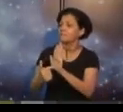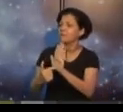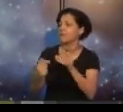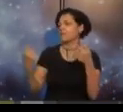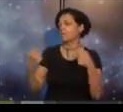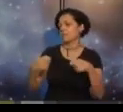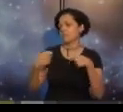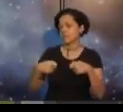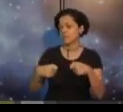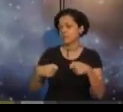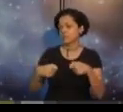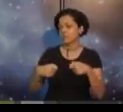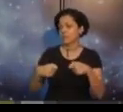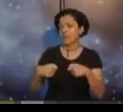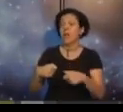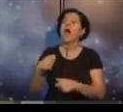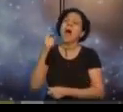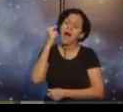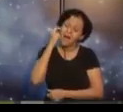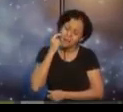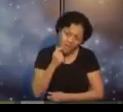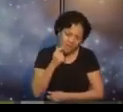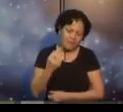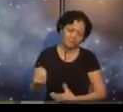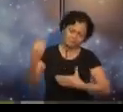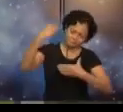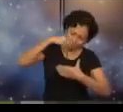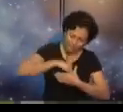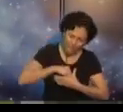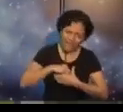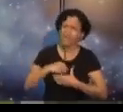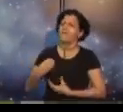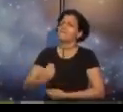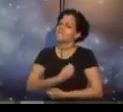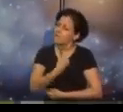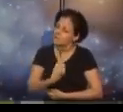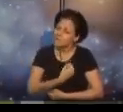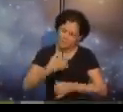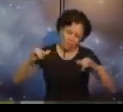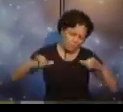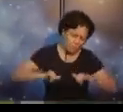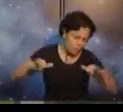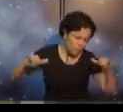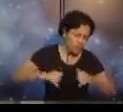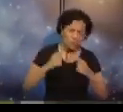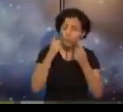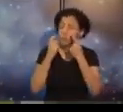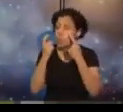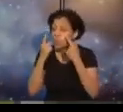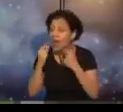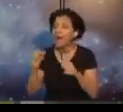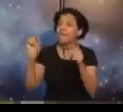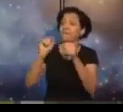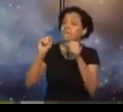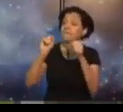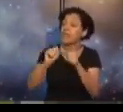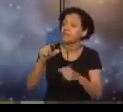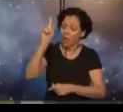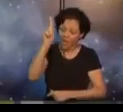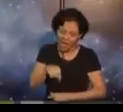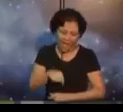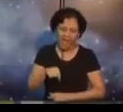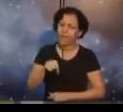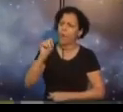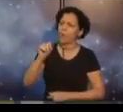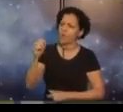por Allan Kardec, vivido, sofrido, chorado, realizado em nossas próprias vidas. Essa é a realização